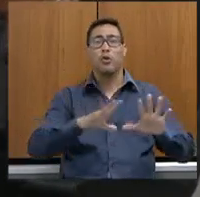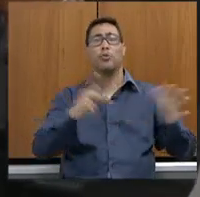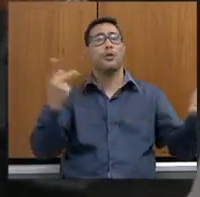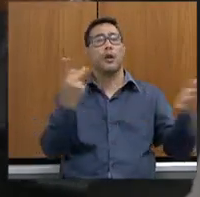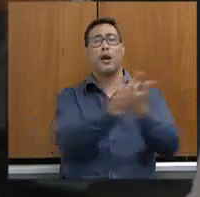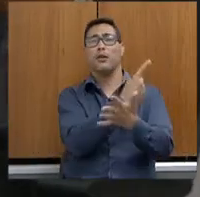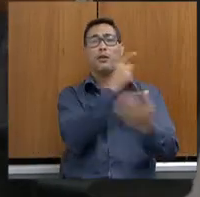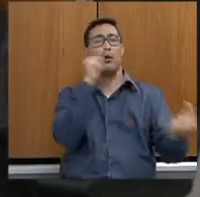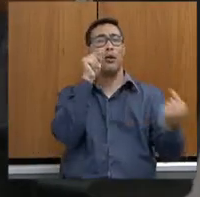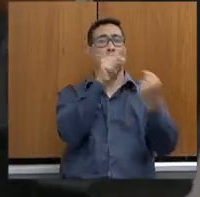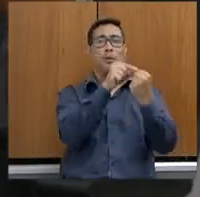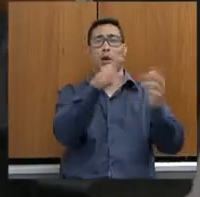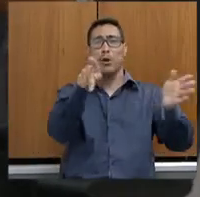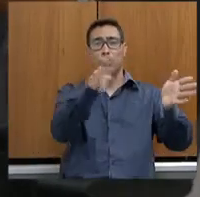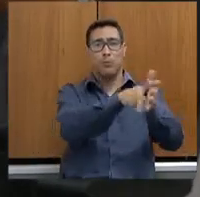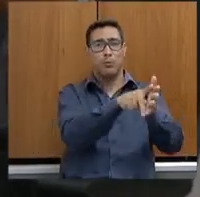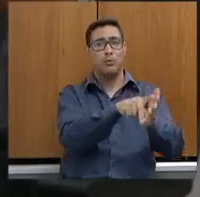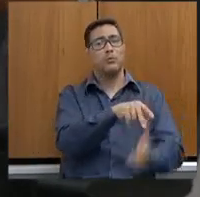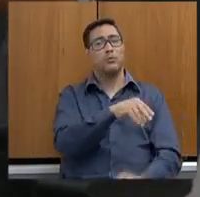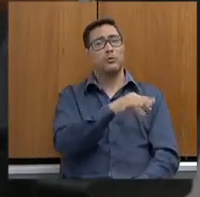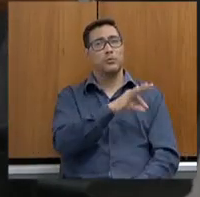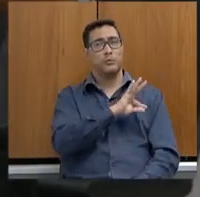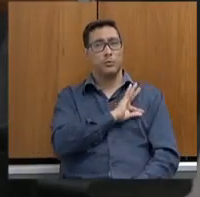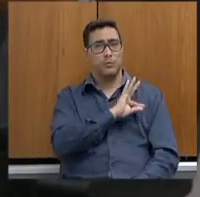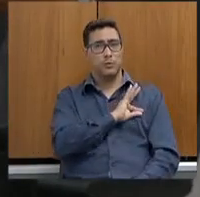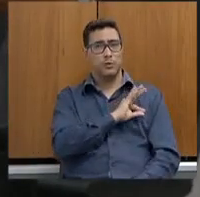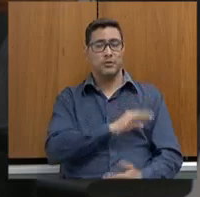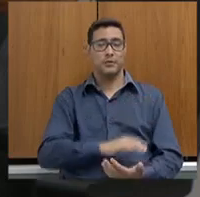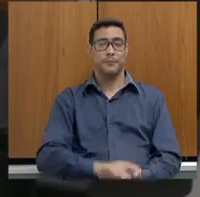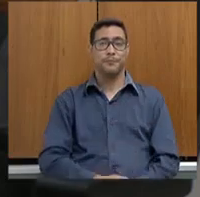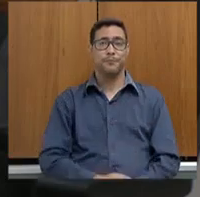polícia e de um serviço operacional.